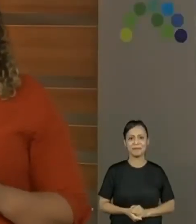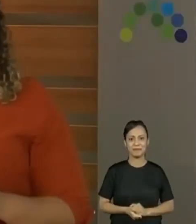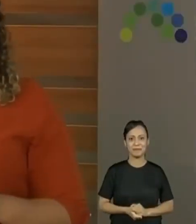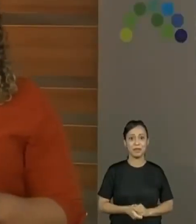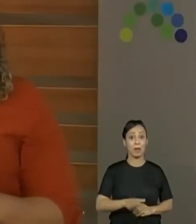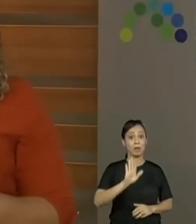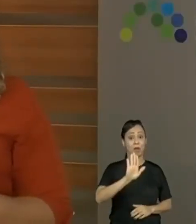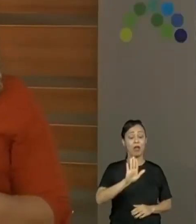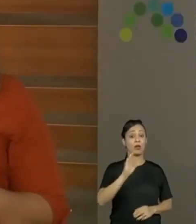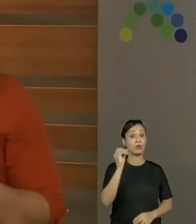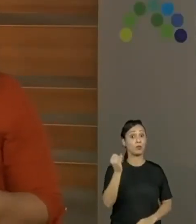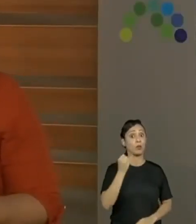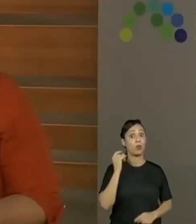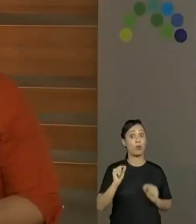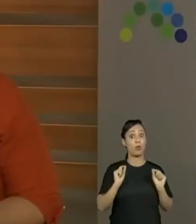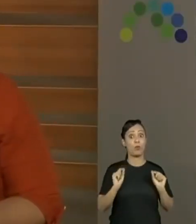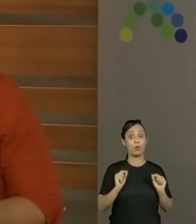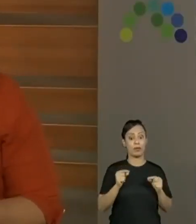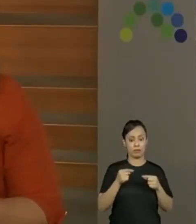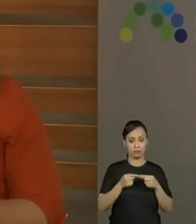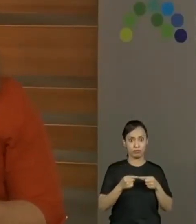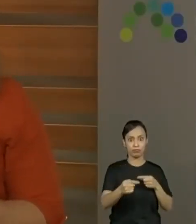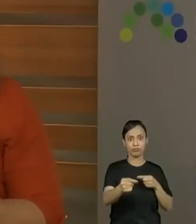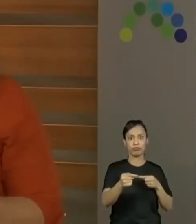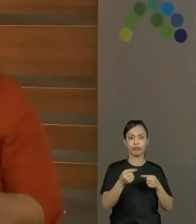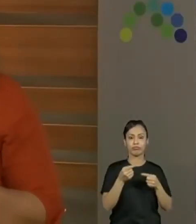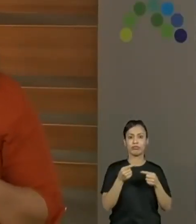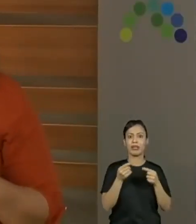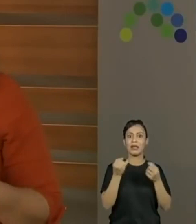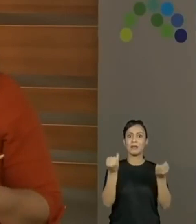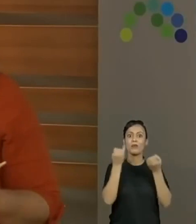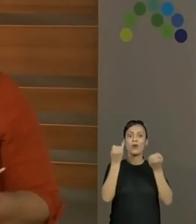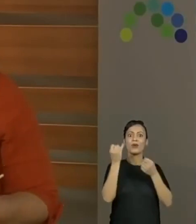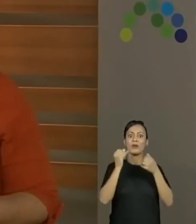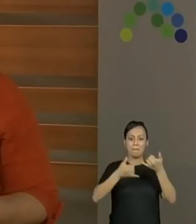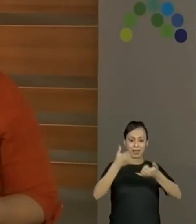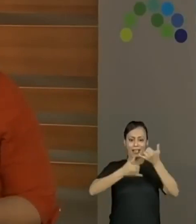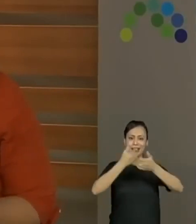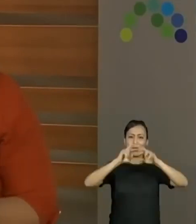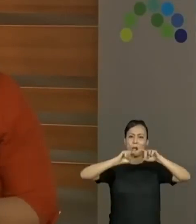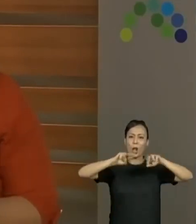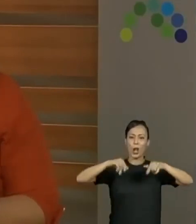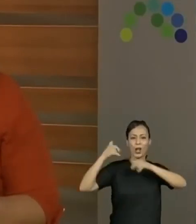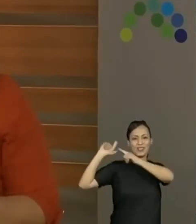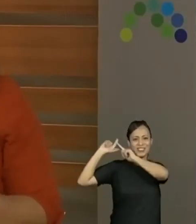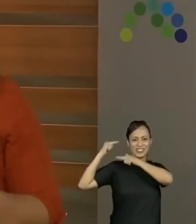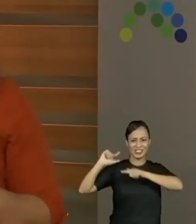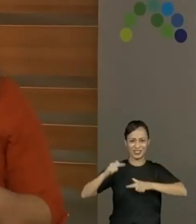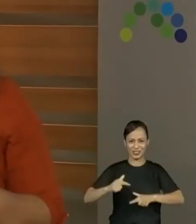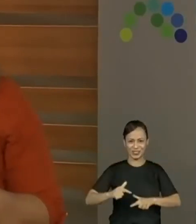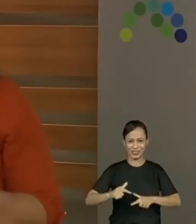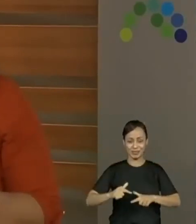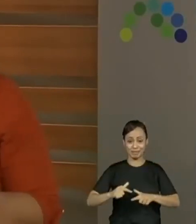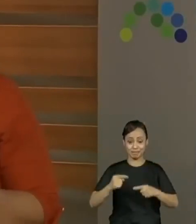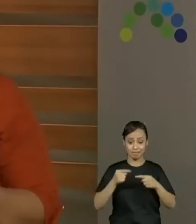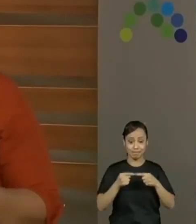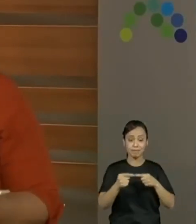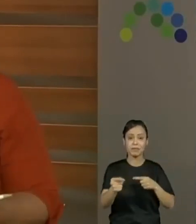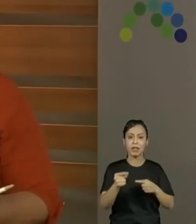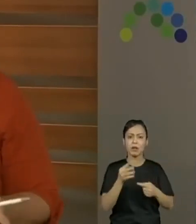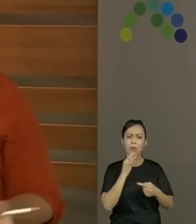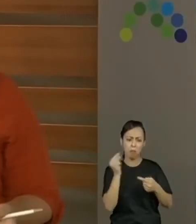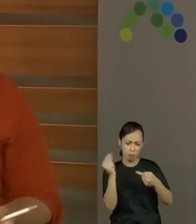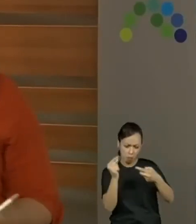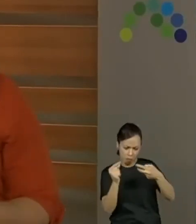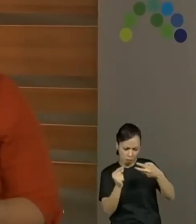que nós estamos, né, essa sequência 2 tem o nome de brincadeiras tradicionais, esta semana a gente vai conhecer algumas